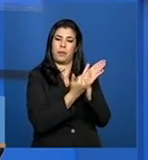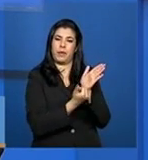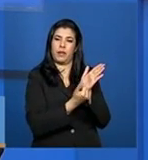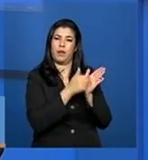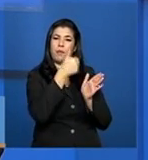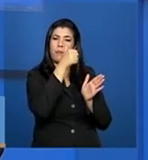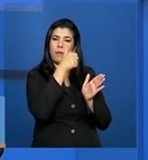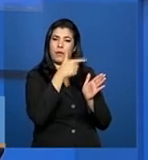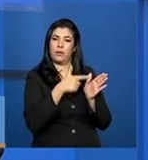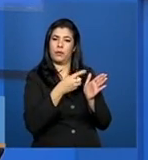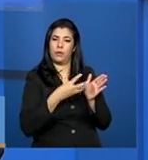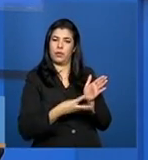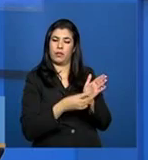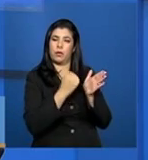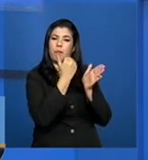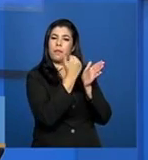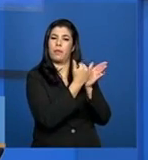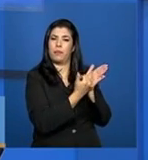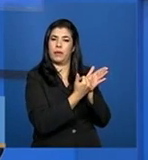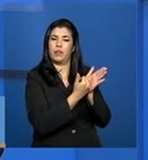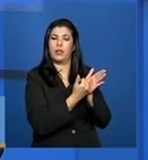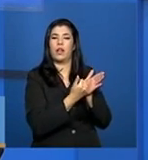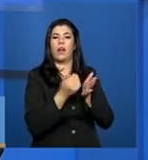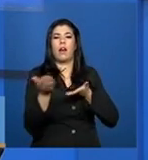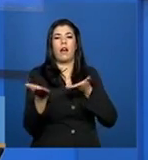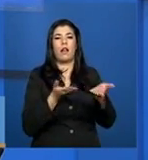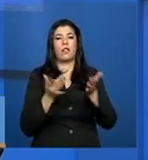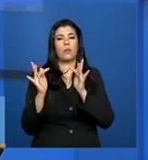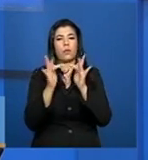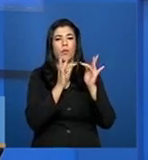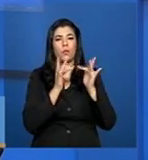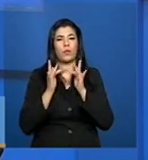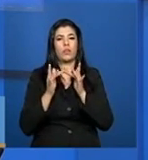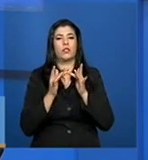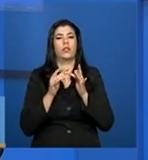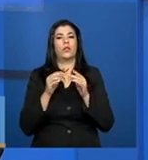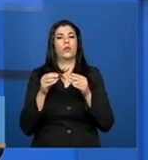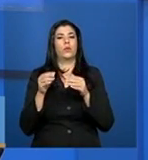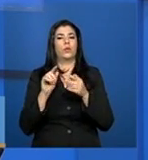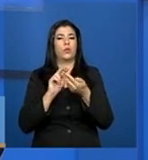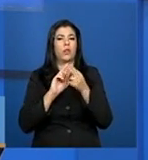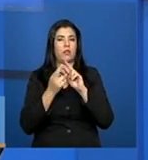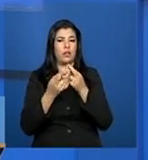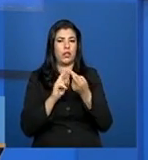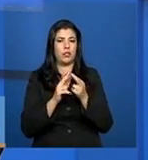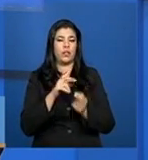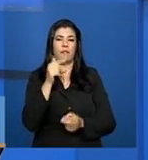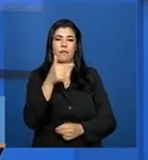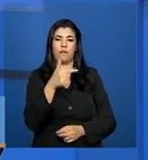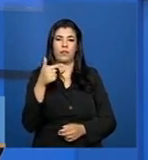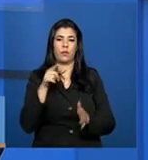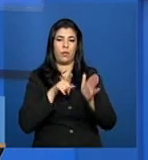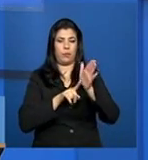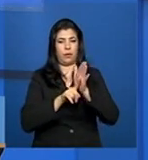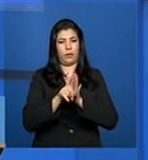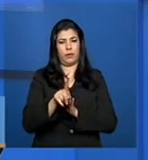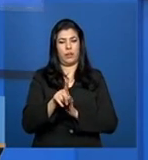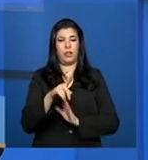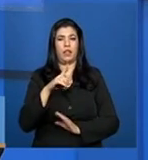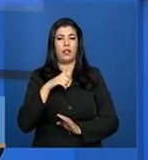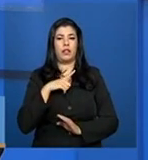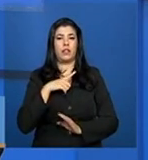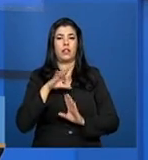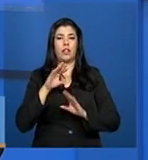que é a relação do gestor com a sua rede, são 22 questões e tem um